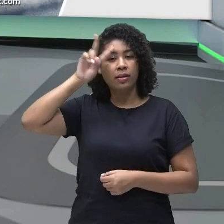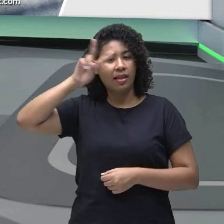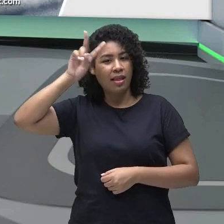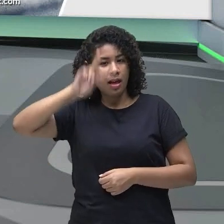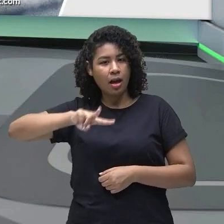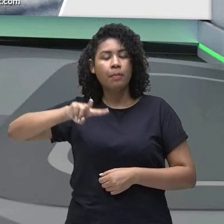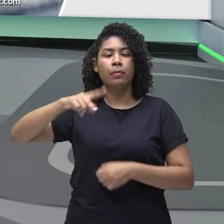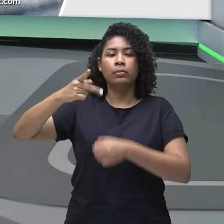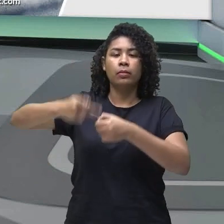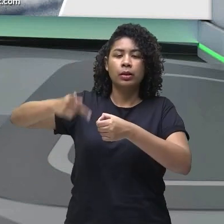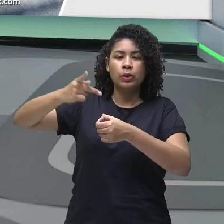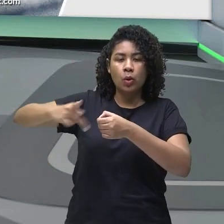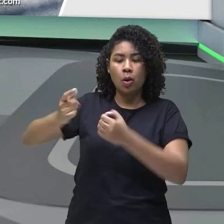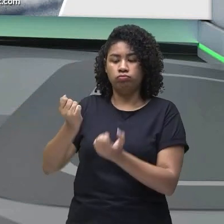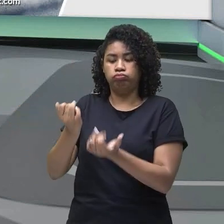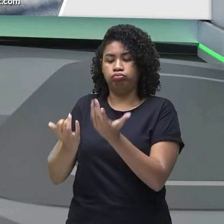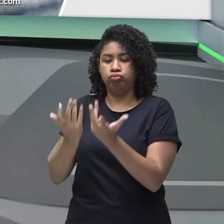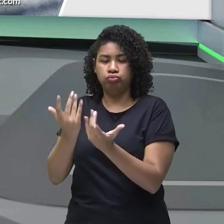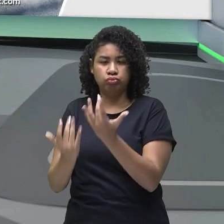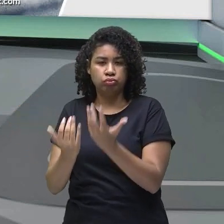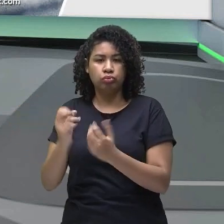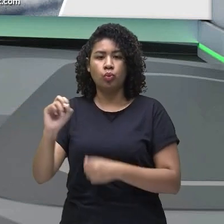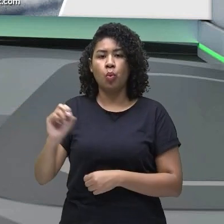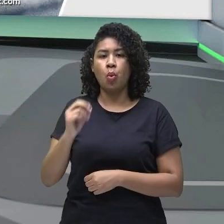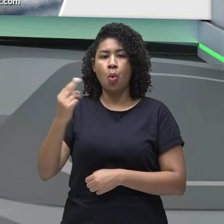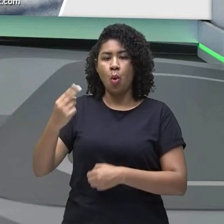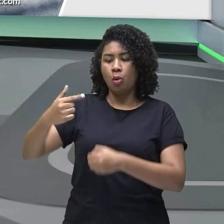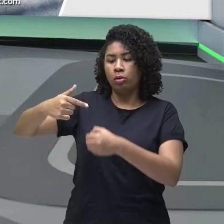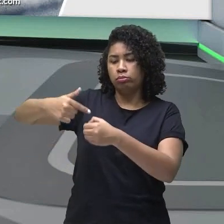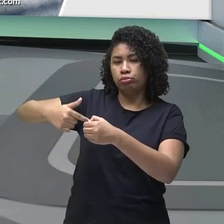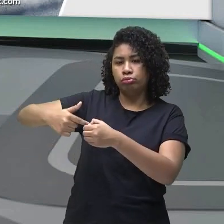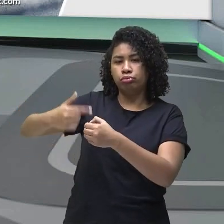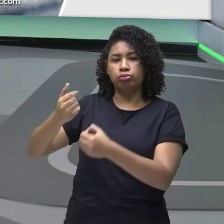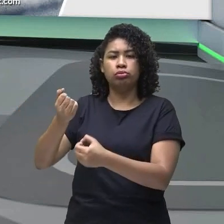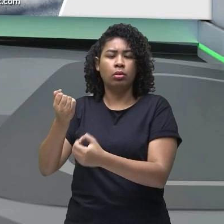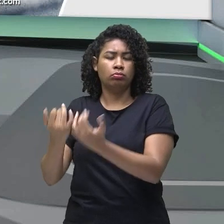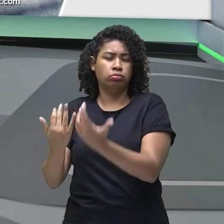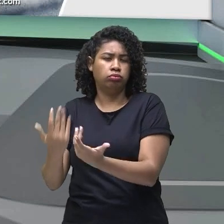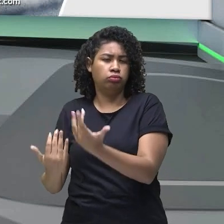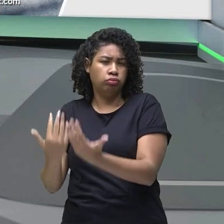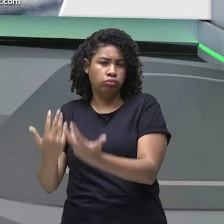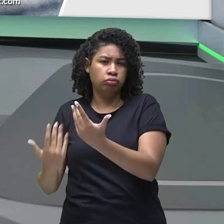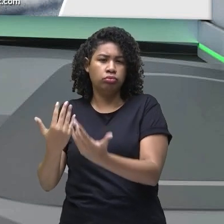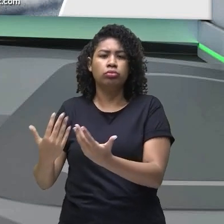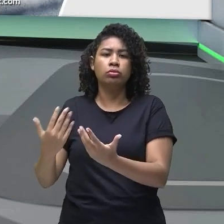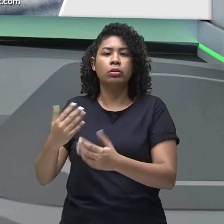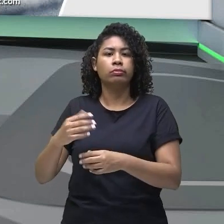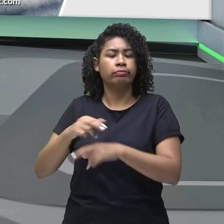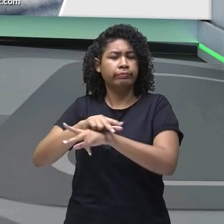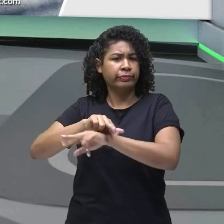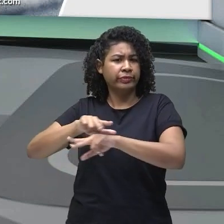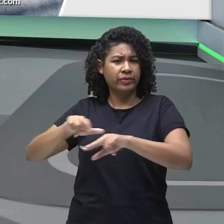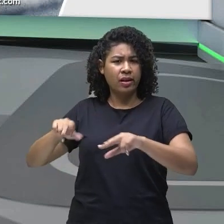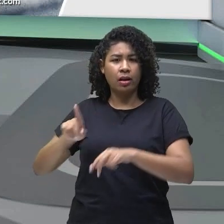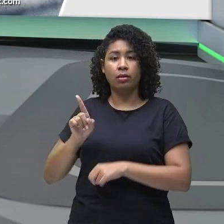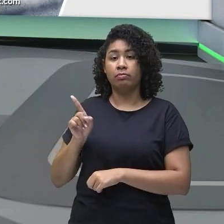combustíveis fósseis como a gasolina, o querosene, as cozinhas, todos esses são elementos